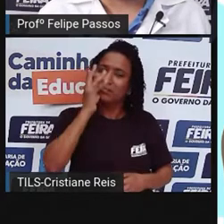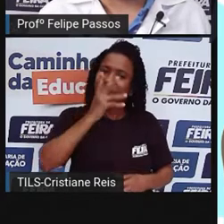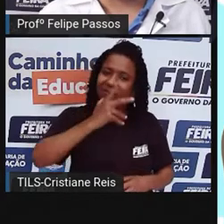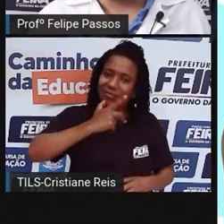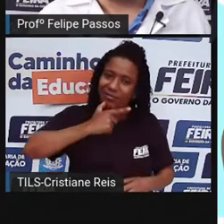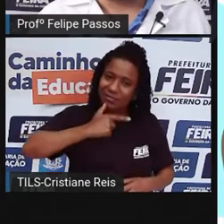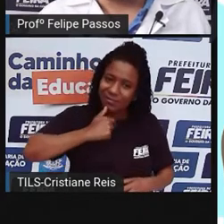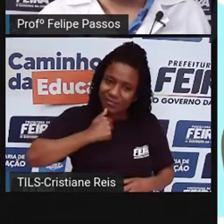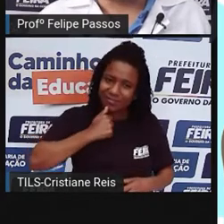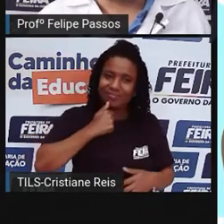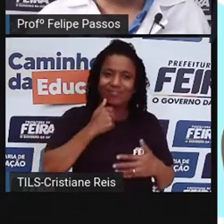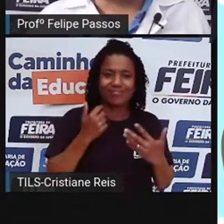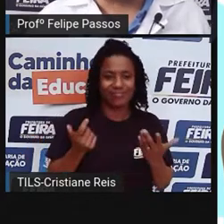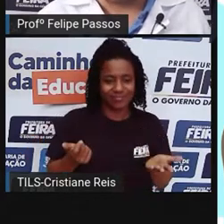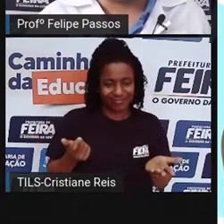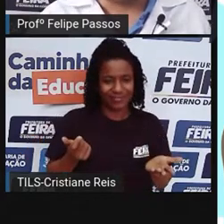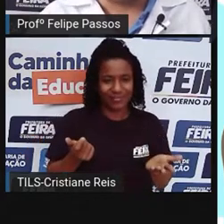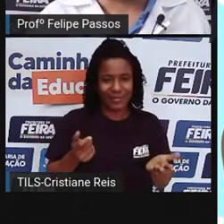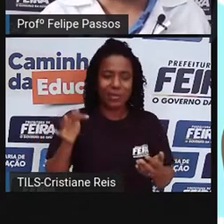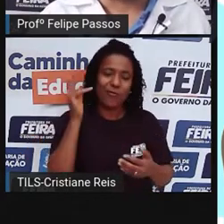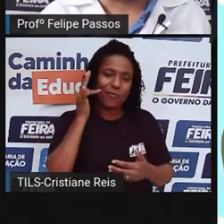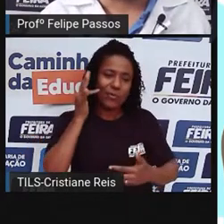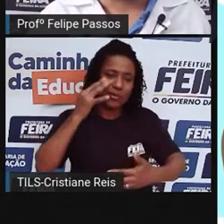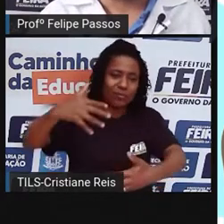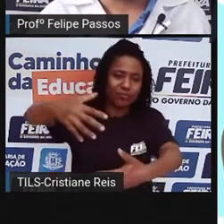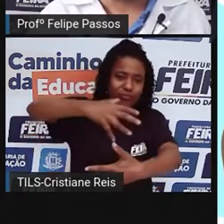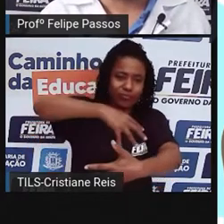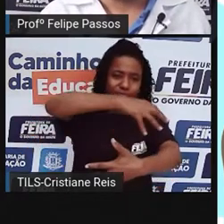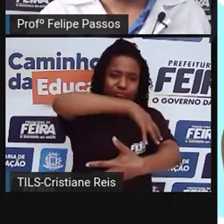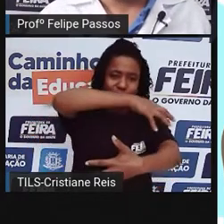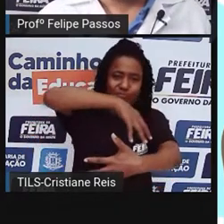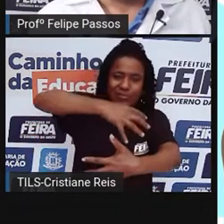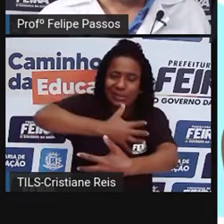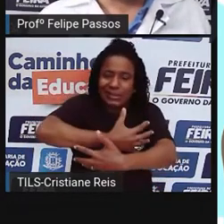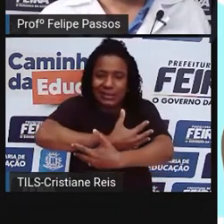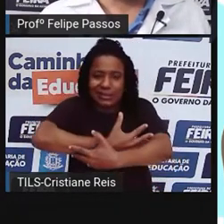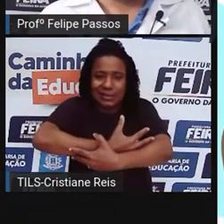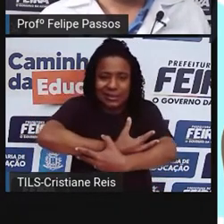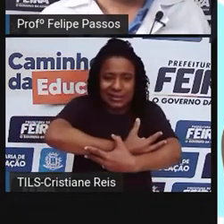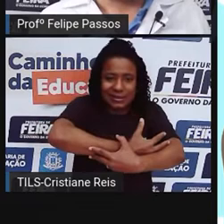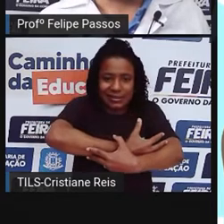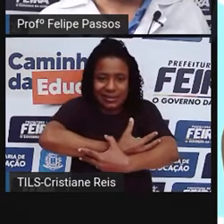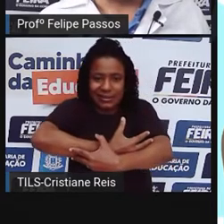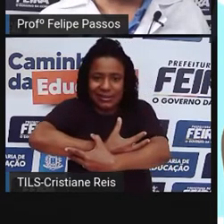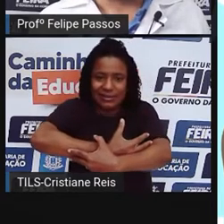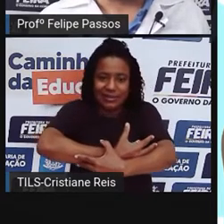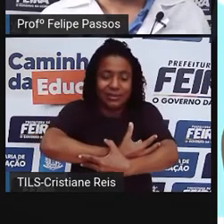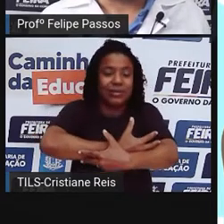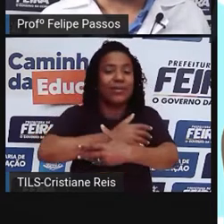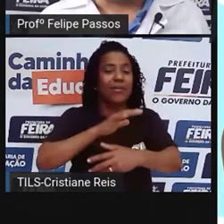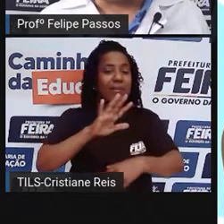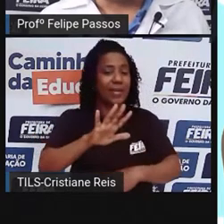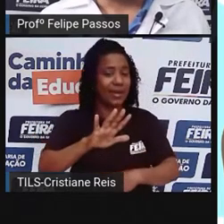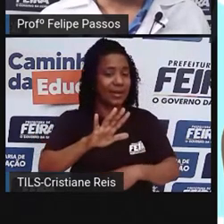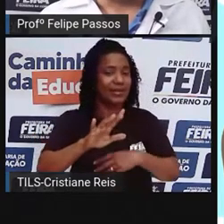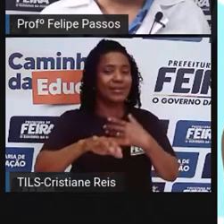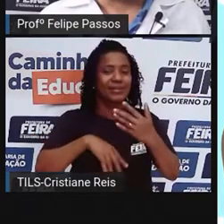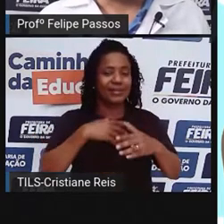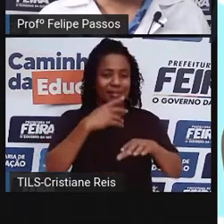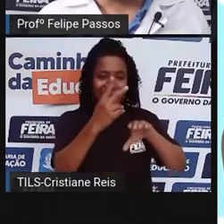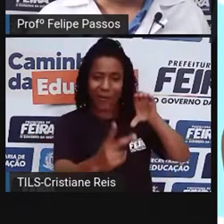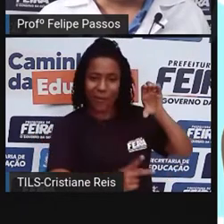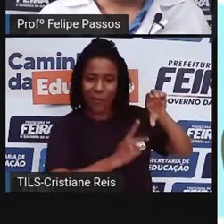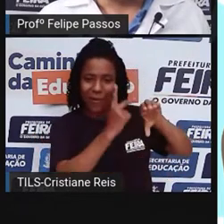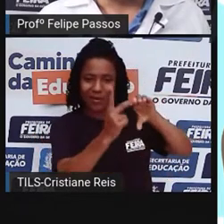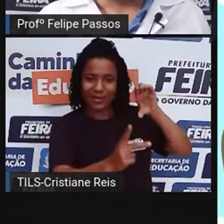limitação no número de frutas que ele poderia carregar. Na verdade, a partir do momento que o ser humano inventou a roda, e